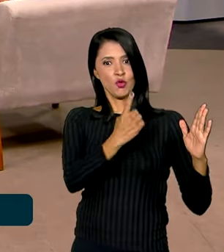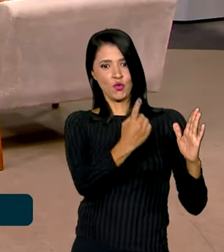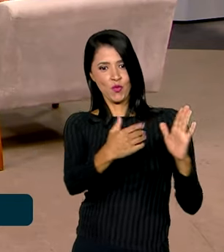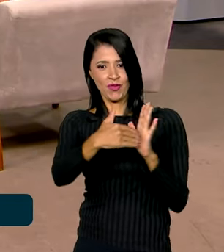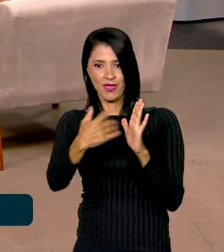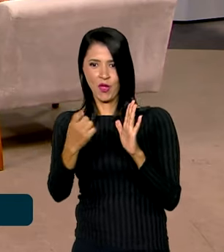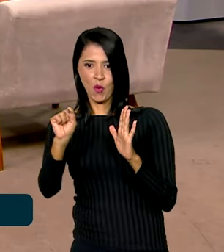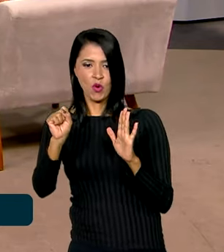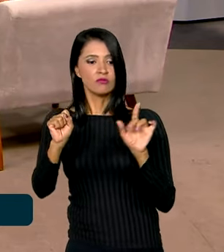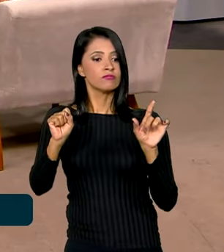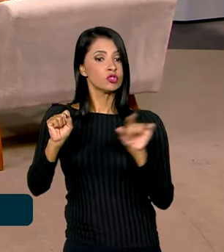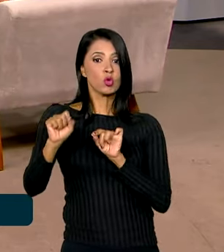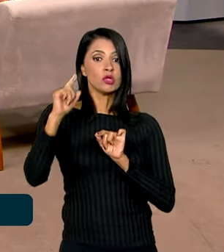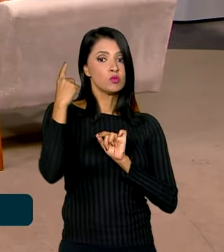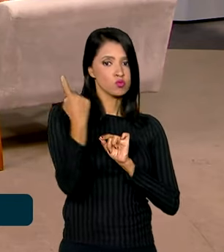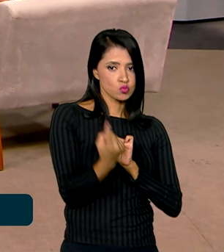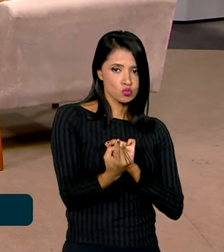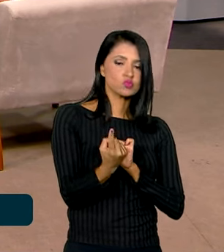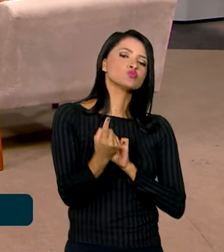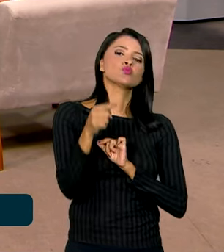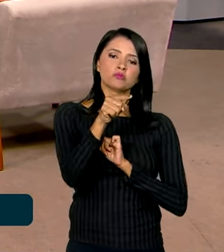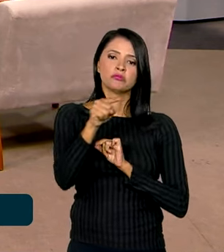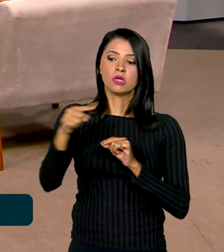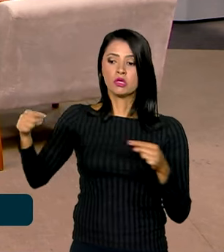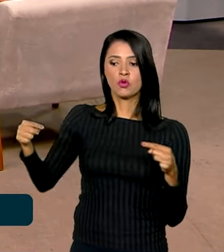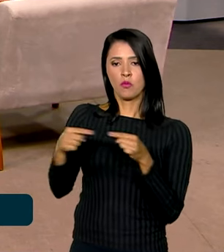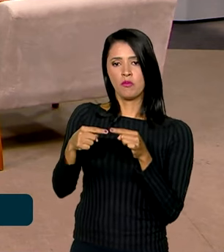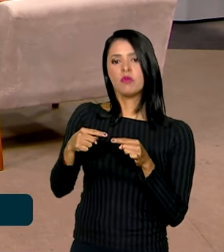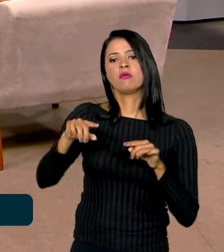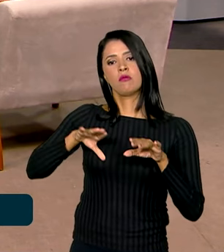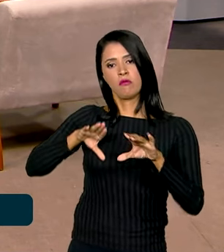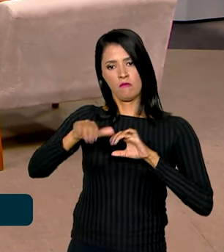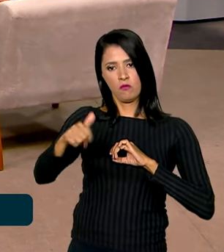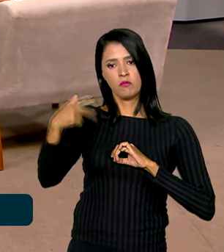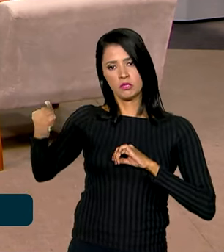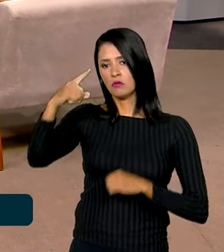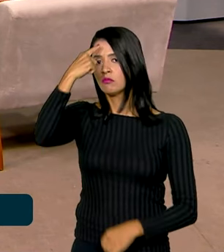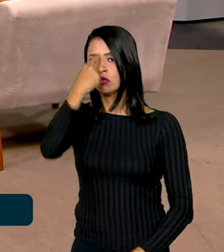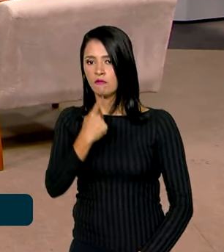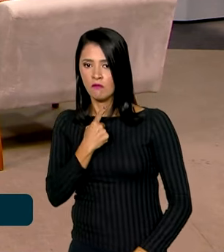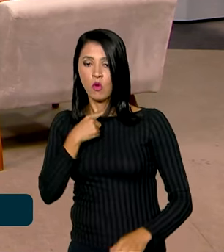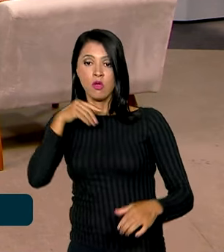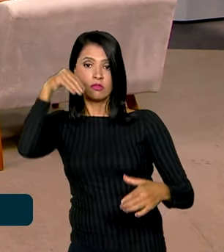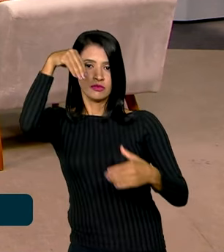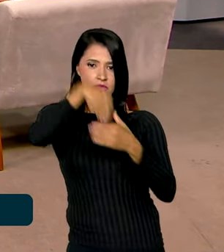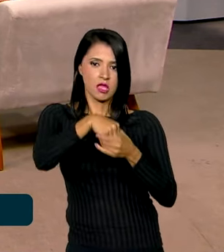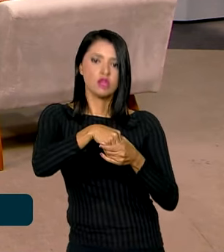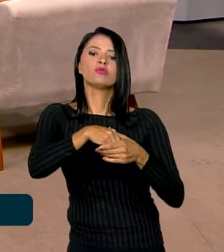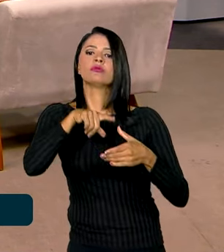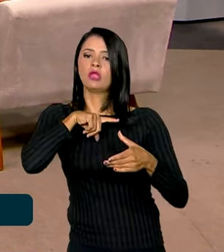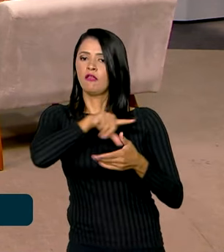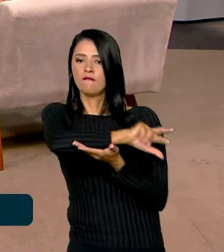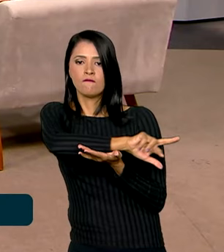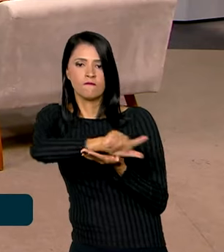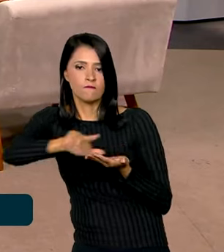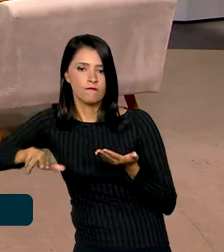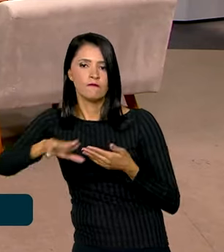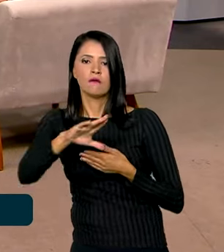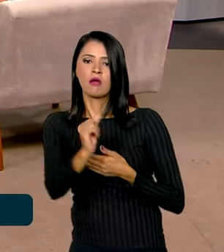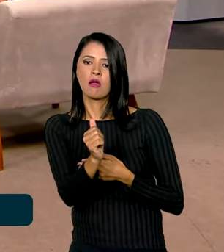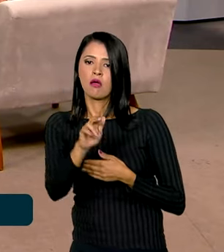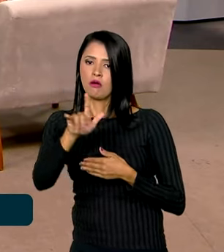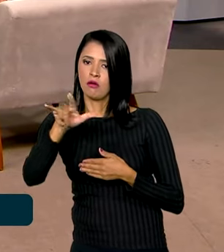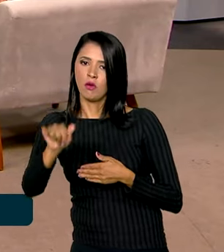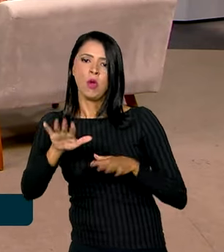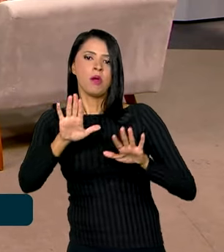A gente está falando mais com a vocação dele ou com a formação dele. E dentro do bloco, ele está em acesso a vários cargos. É claro que alguns cargos ali